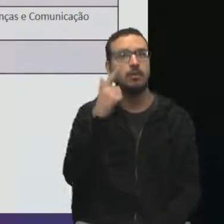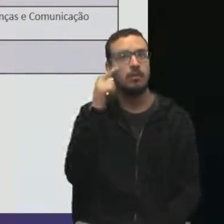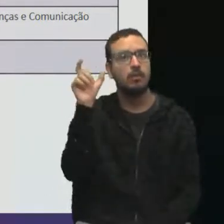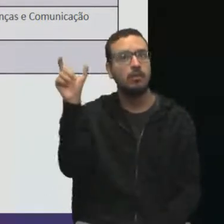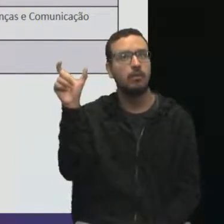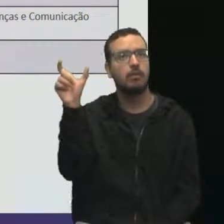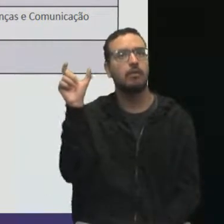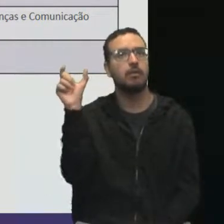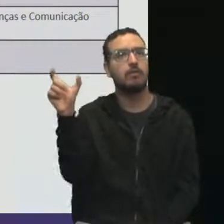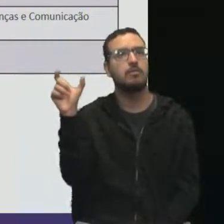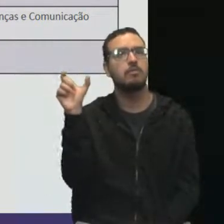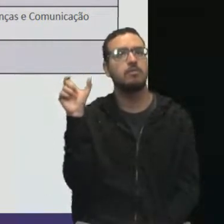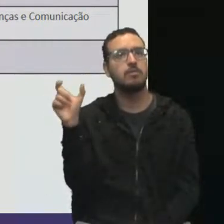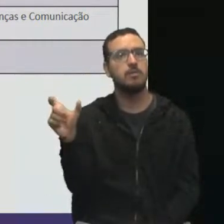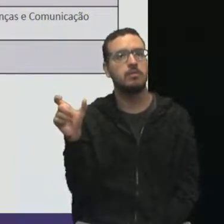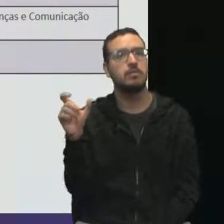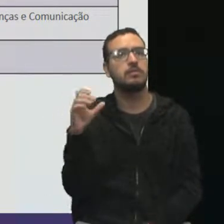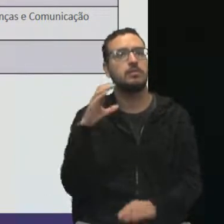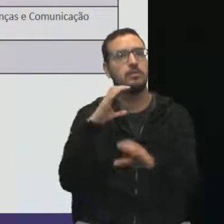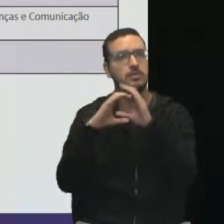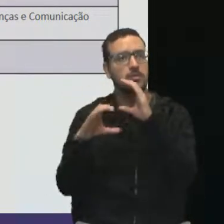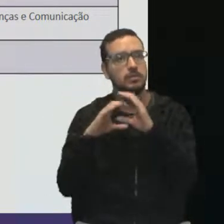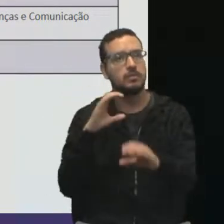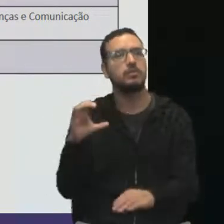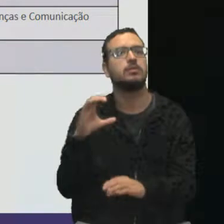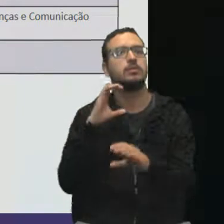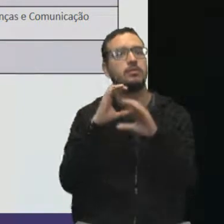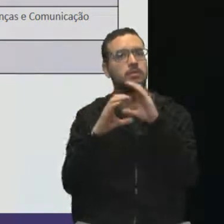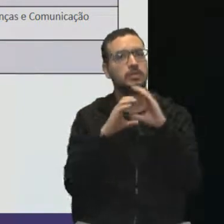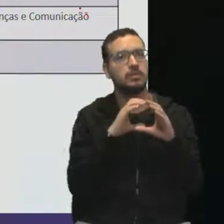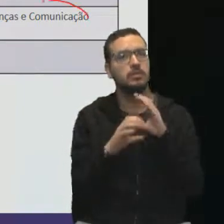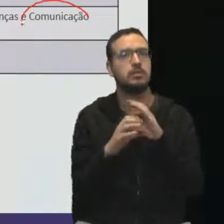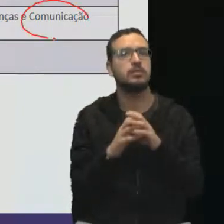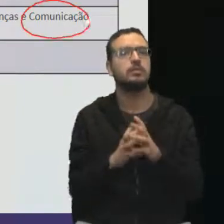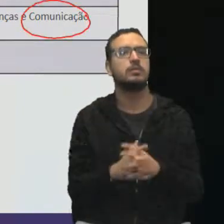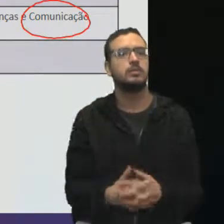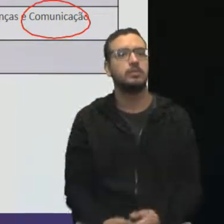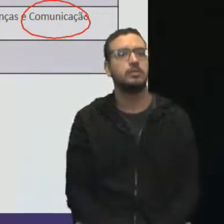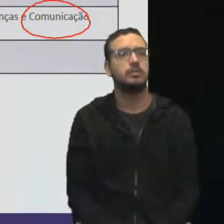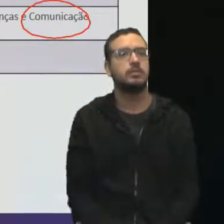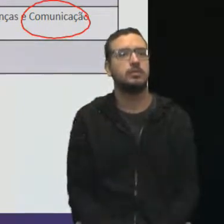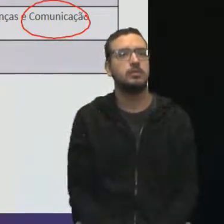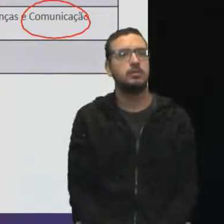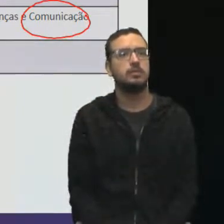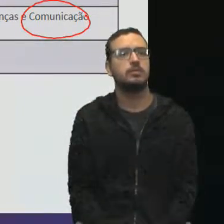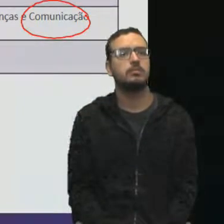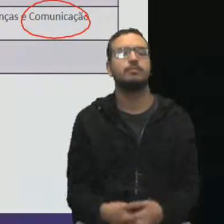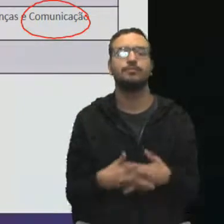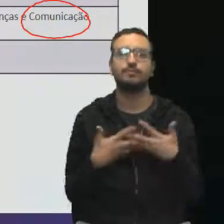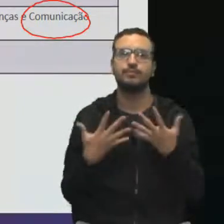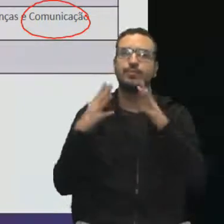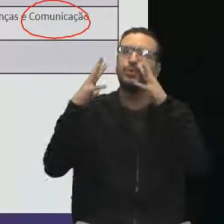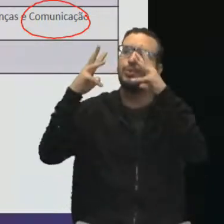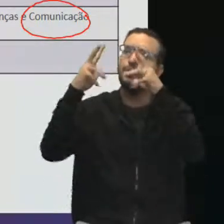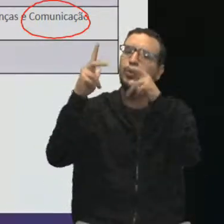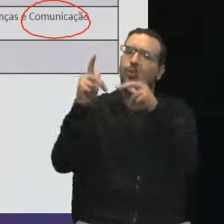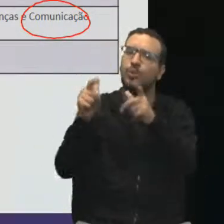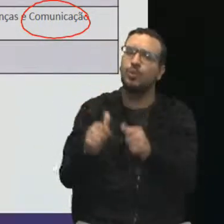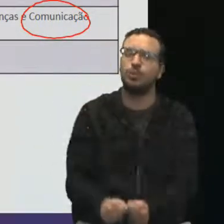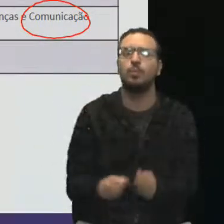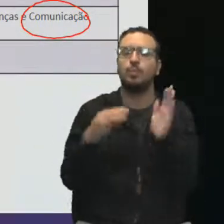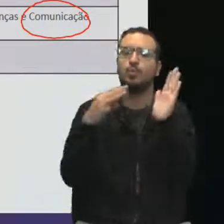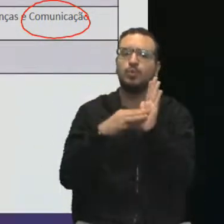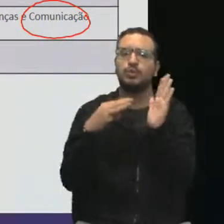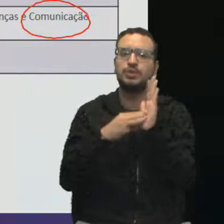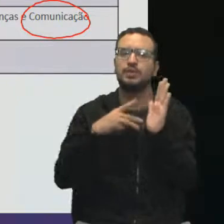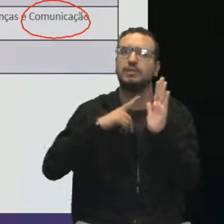Comunicação, comunicação, comunicação, comunicação, comunicação. Então entre todas as causas,